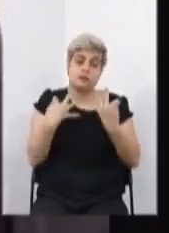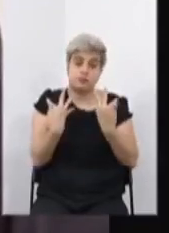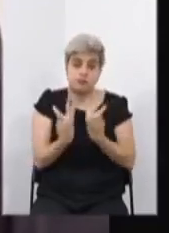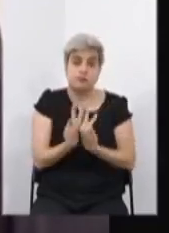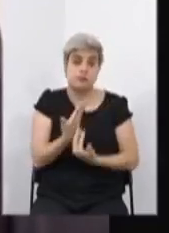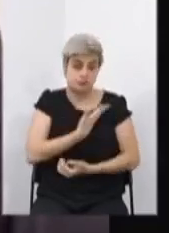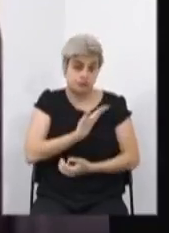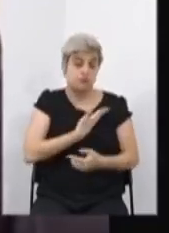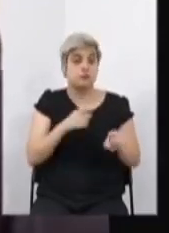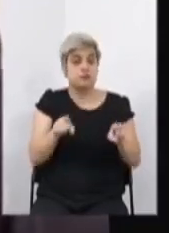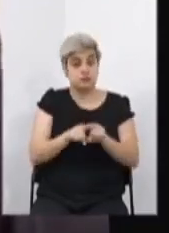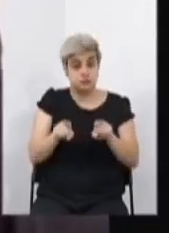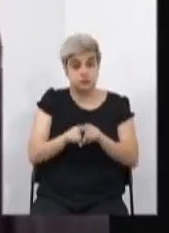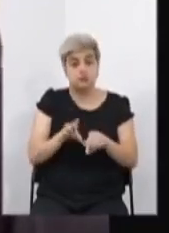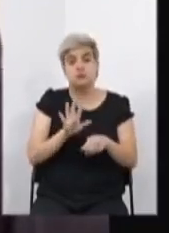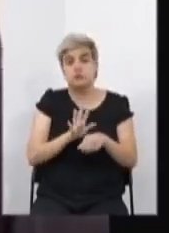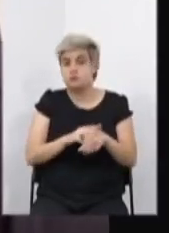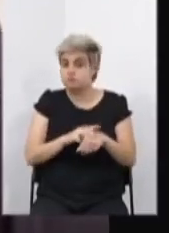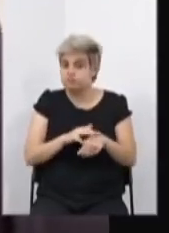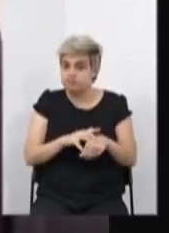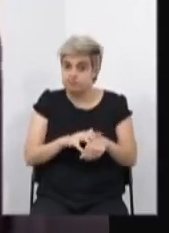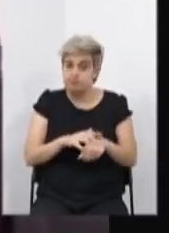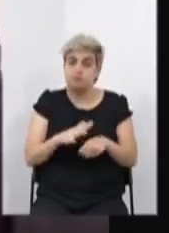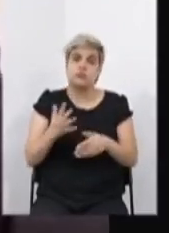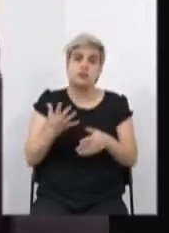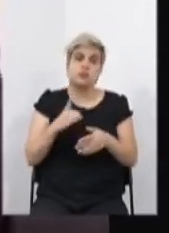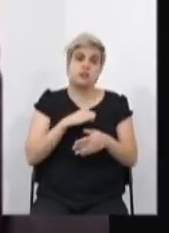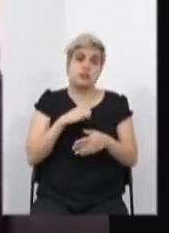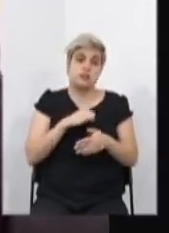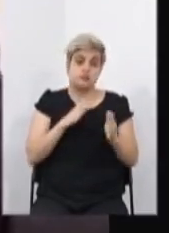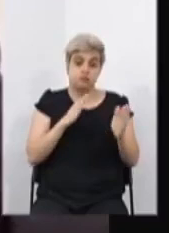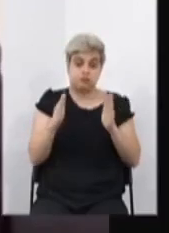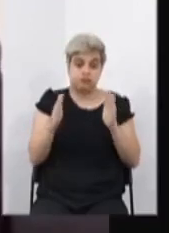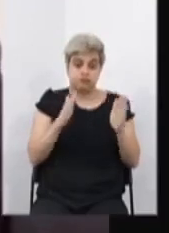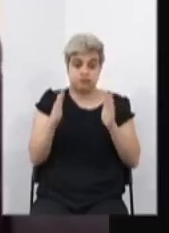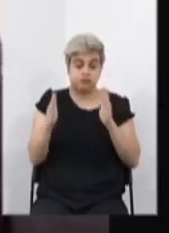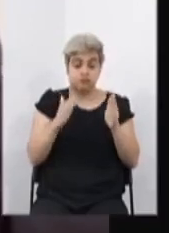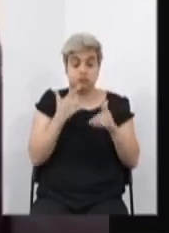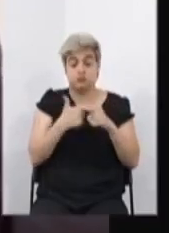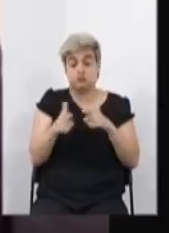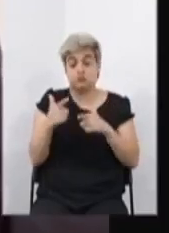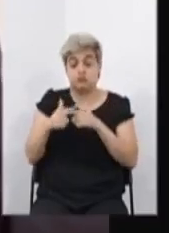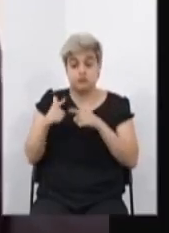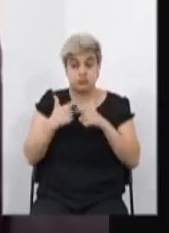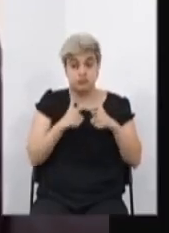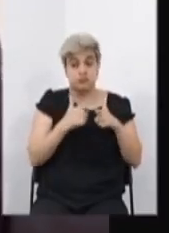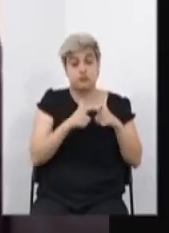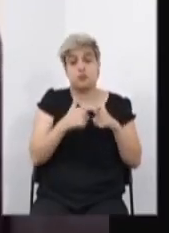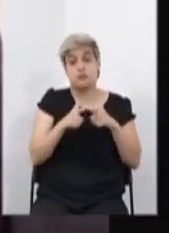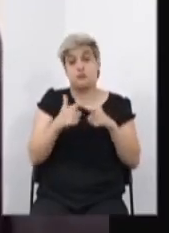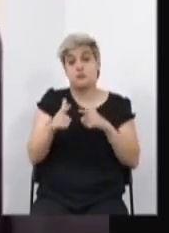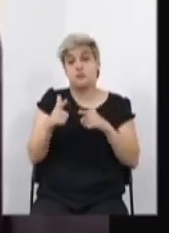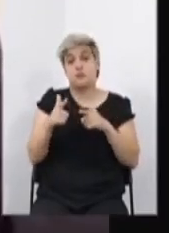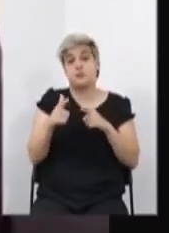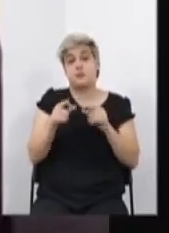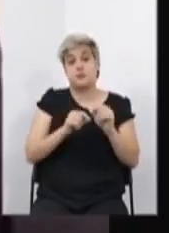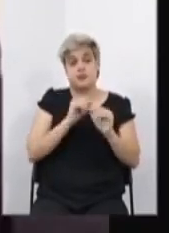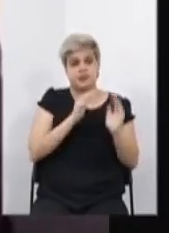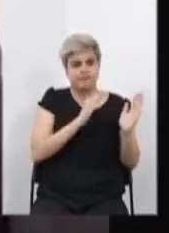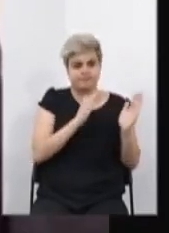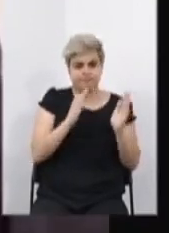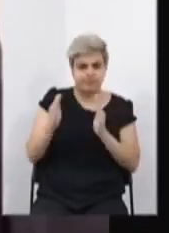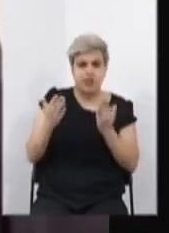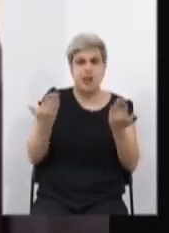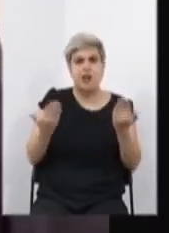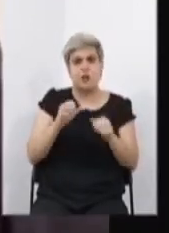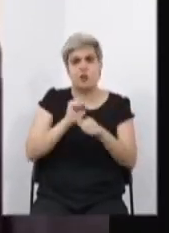amigo Duarte Bechir, que também passou por dois episódios extremamente complexos, um na campanha e agora com